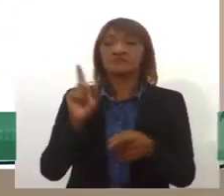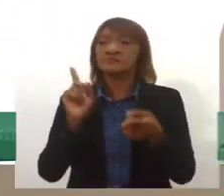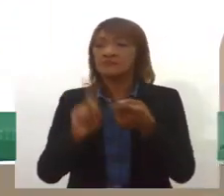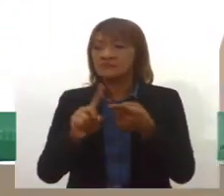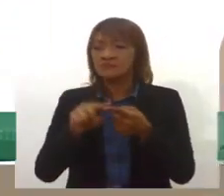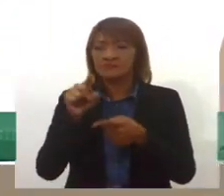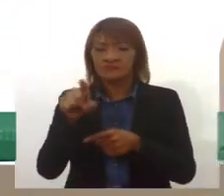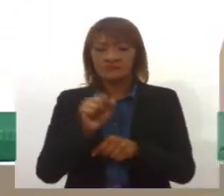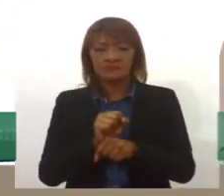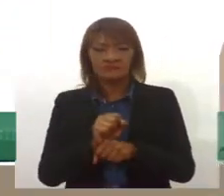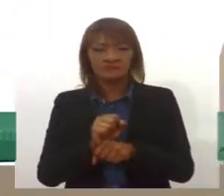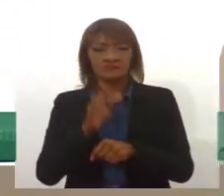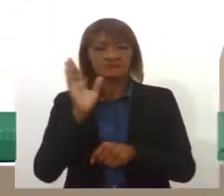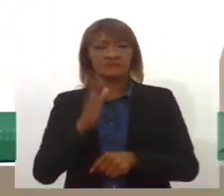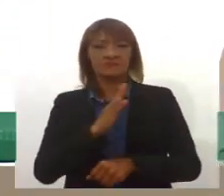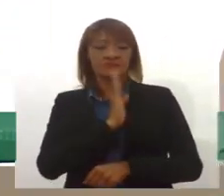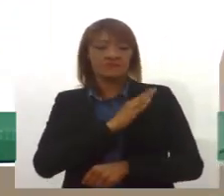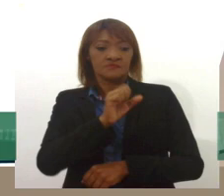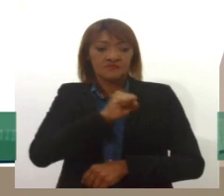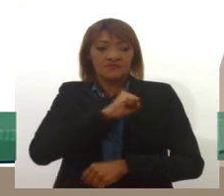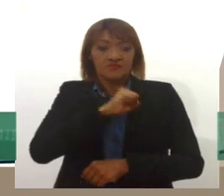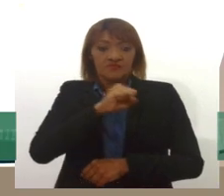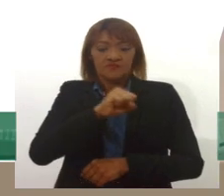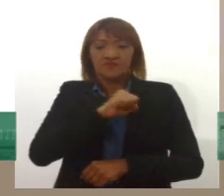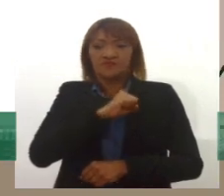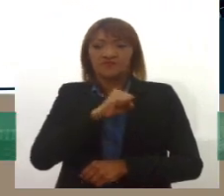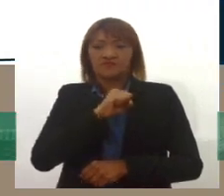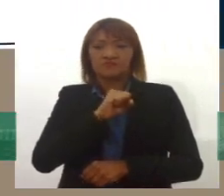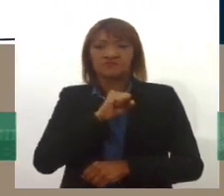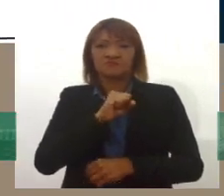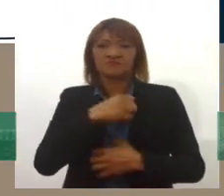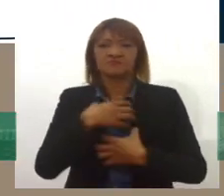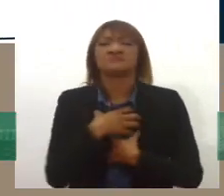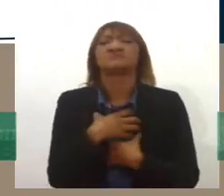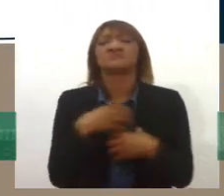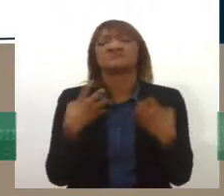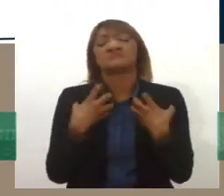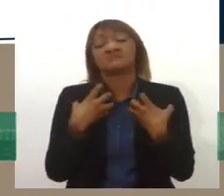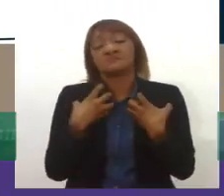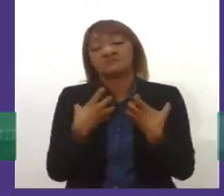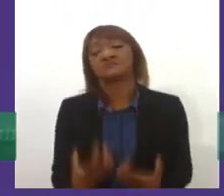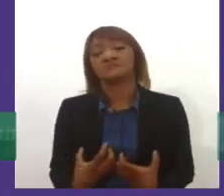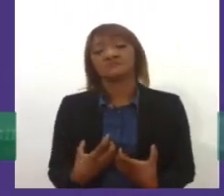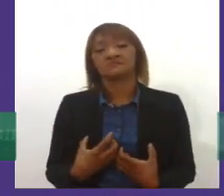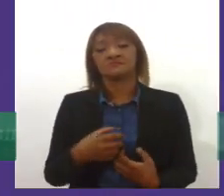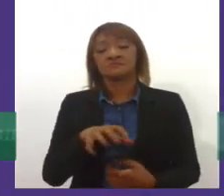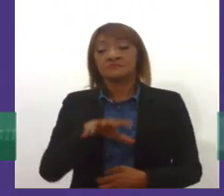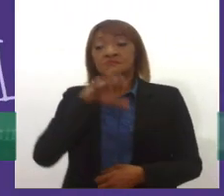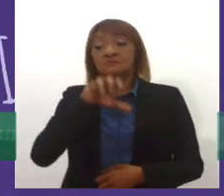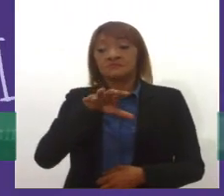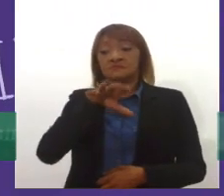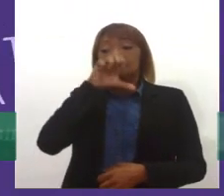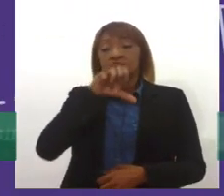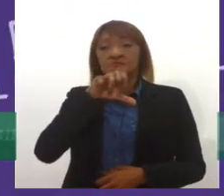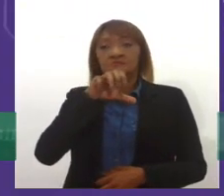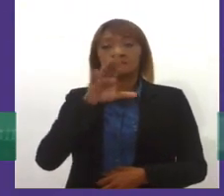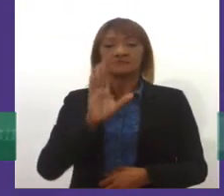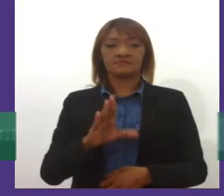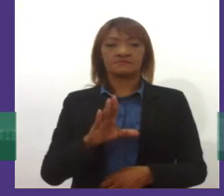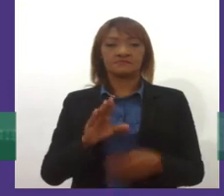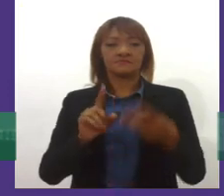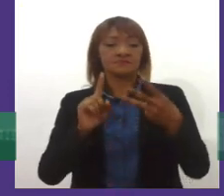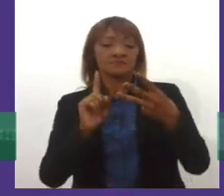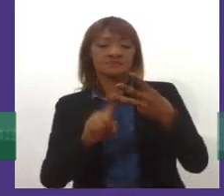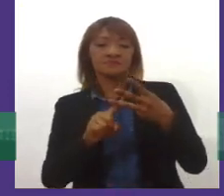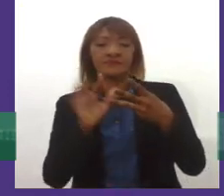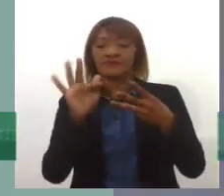estão taquicardia, sudorese, sensação de cansaço e falta de ar. Já a fobia é um